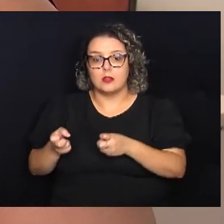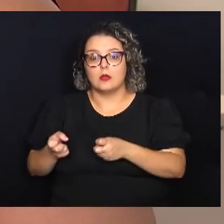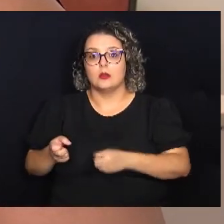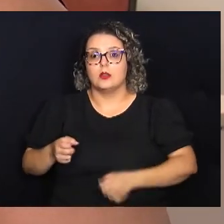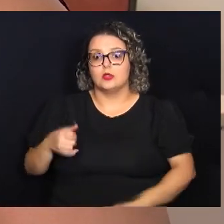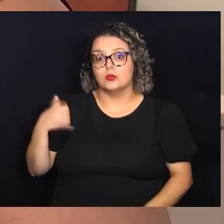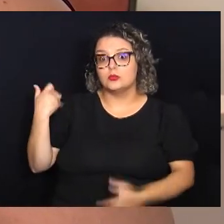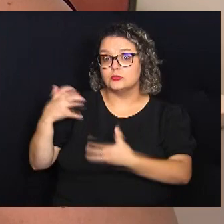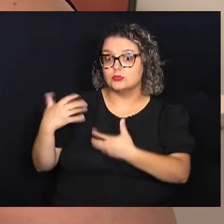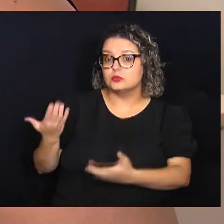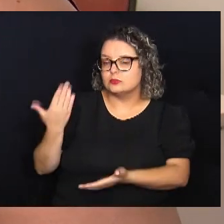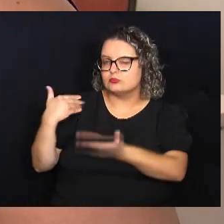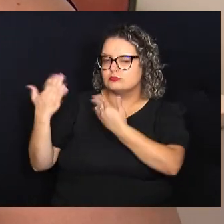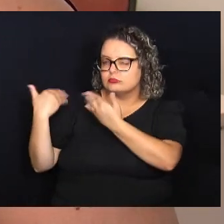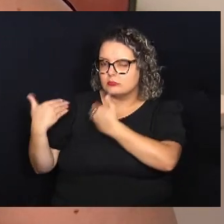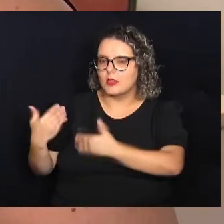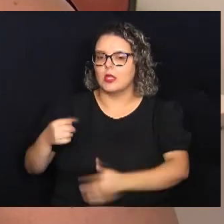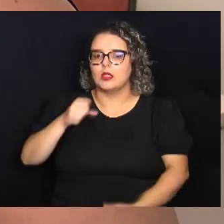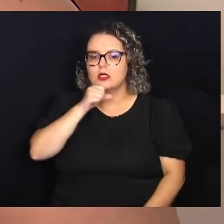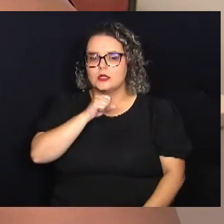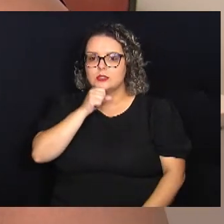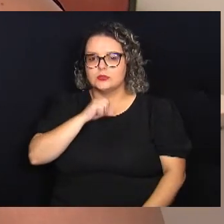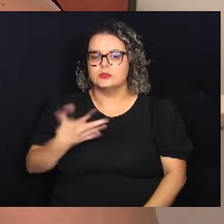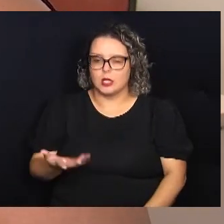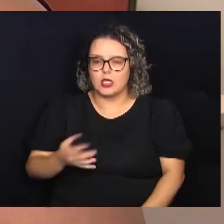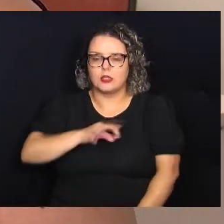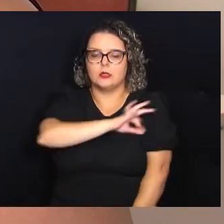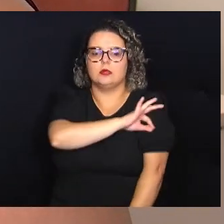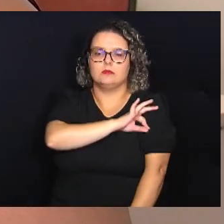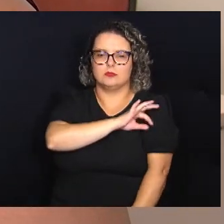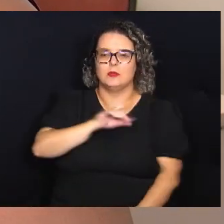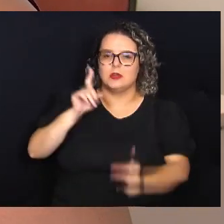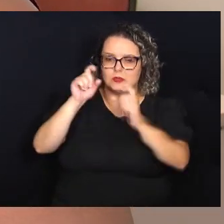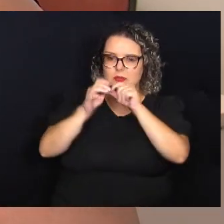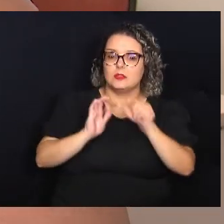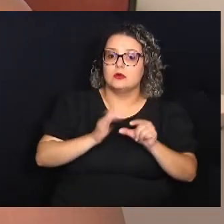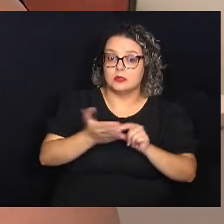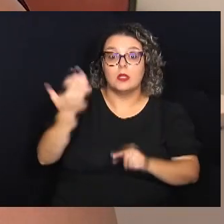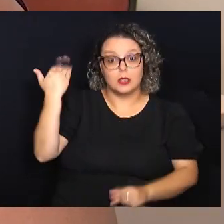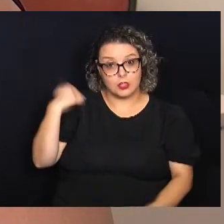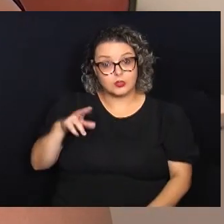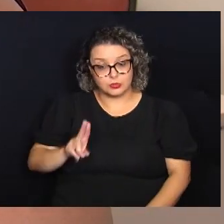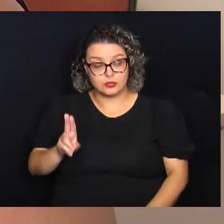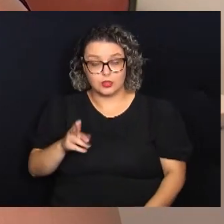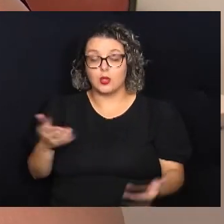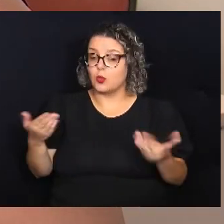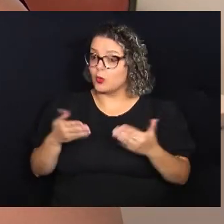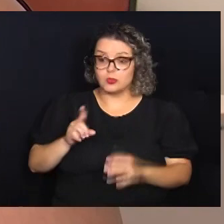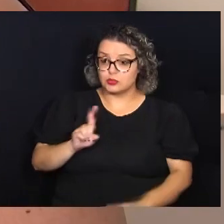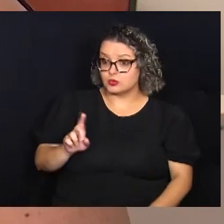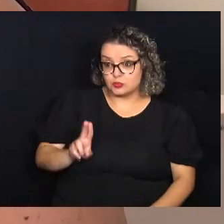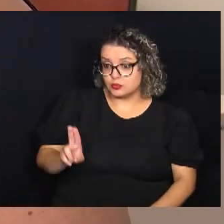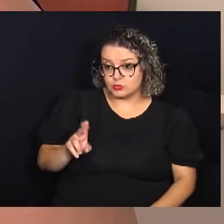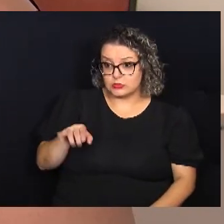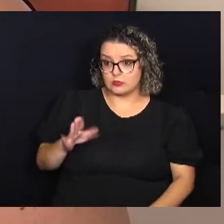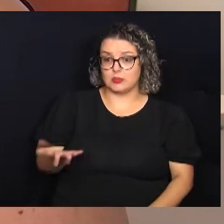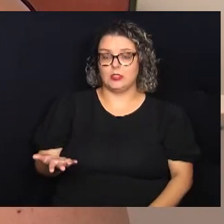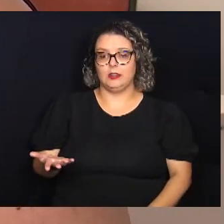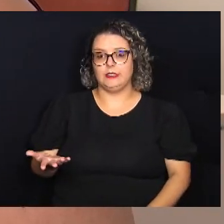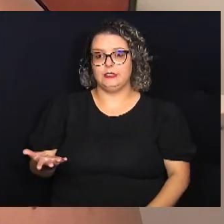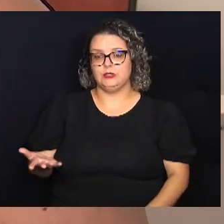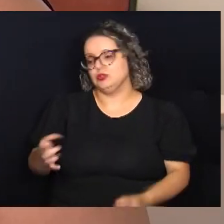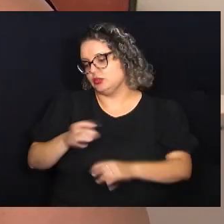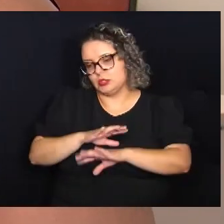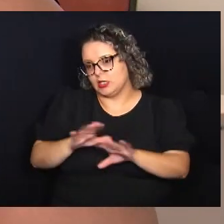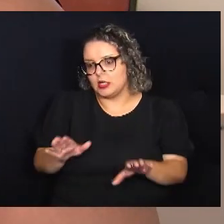gente percebe que o pessoal mais antigo de prefeitura, às vezes tem alguma dificuldade em alguns termos que eram utilizados antigamente e hoje já não se usa